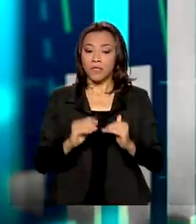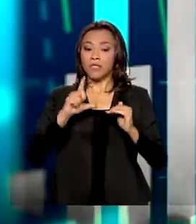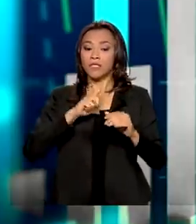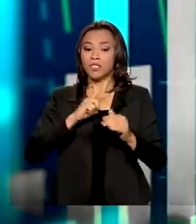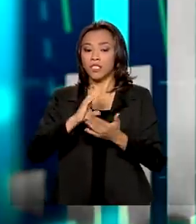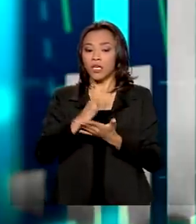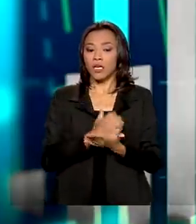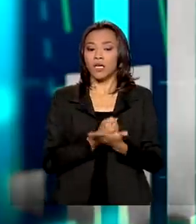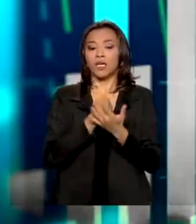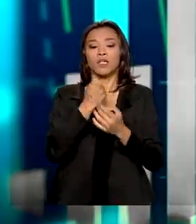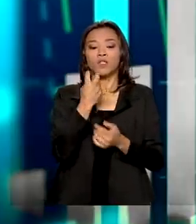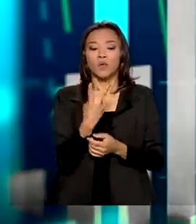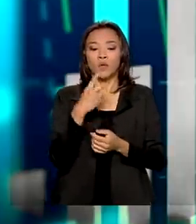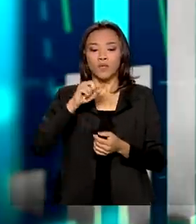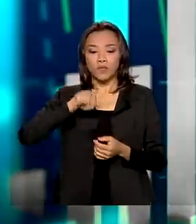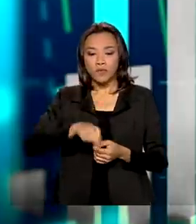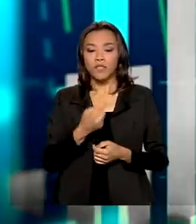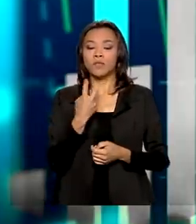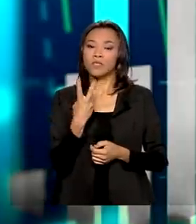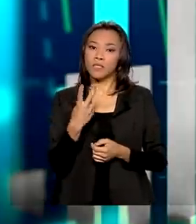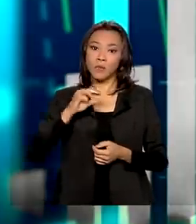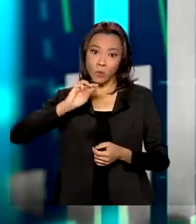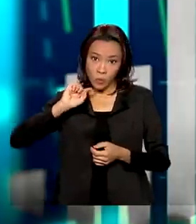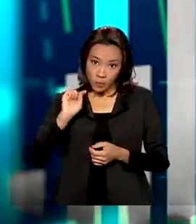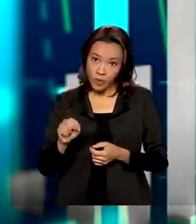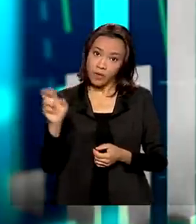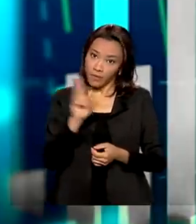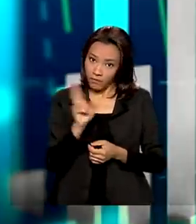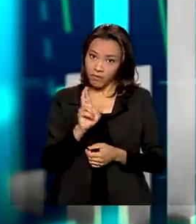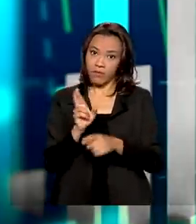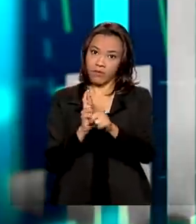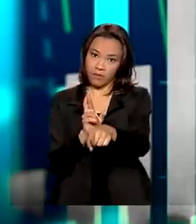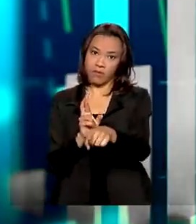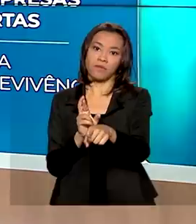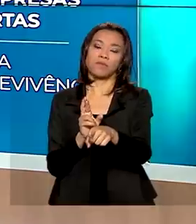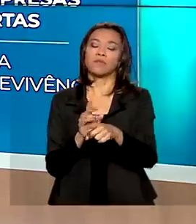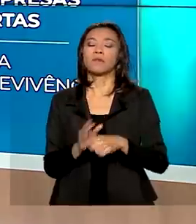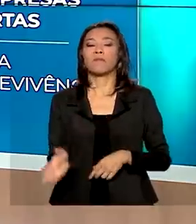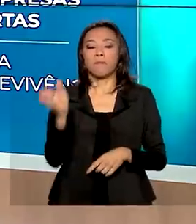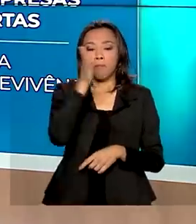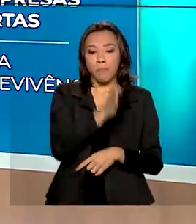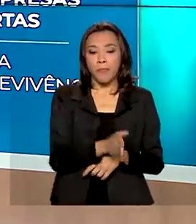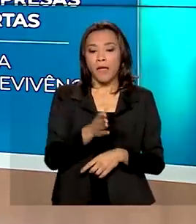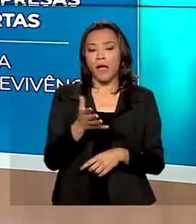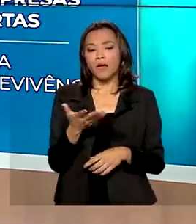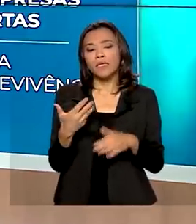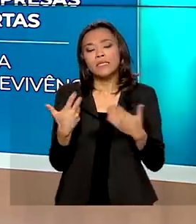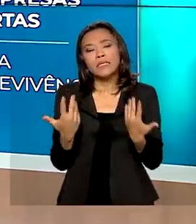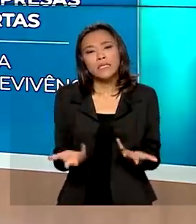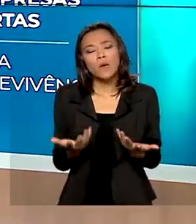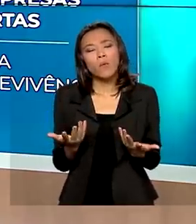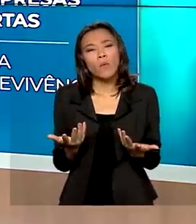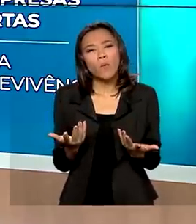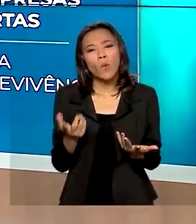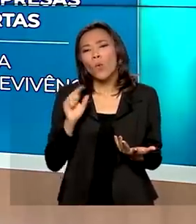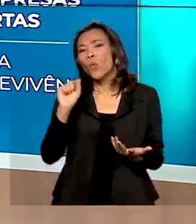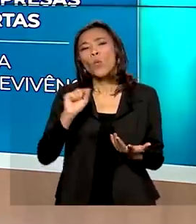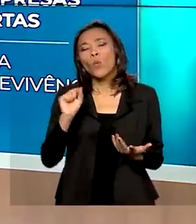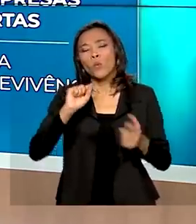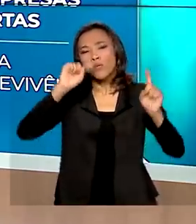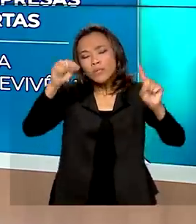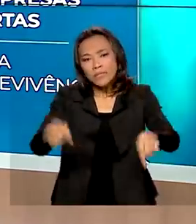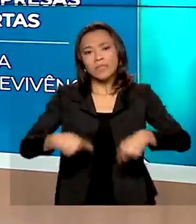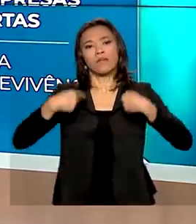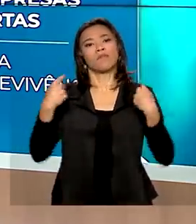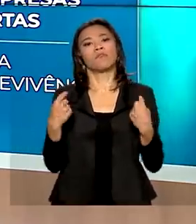média de 2,5 mil reais, algo em torno de dois salários mínimos por mês. Agora, qual é o maior desafio